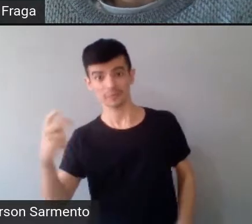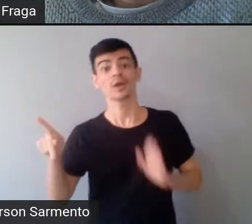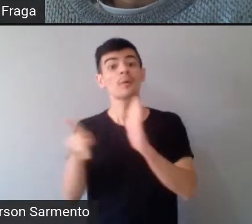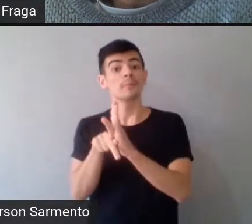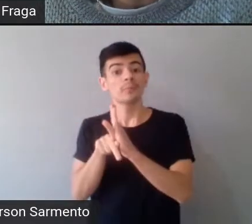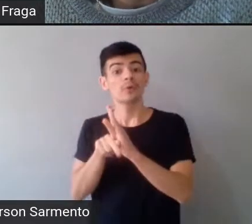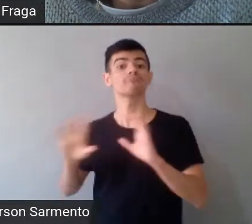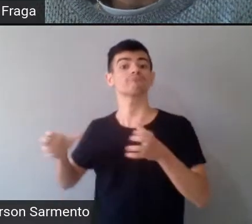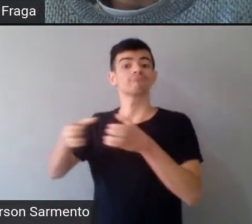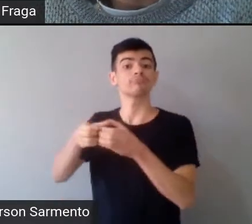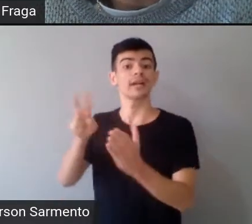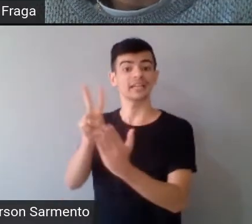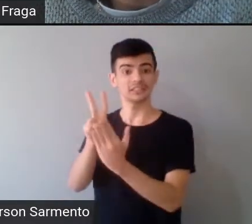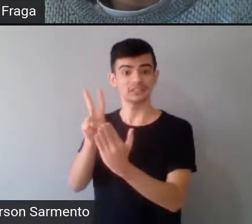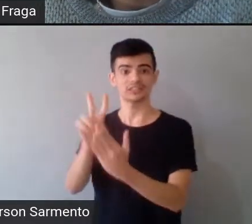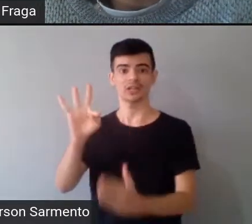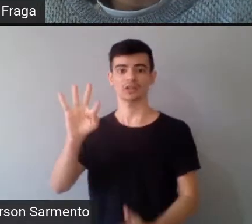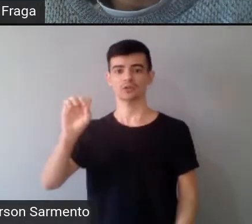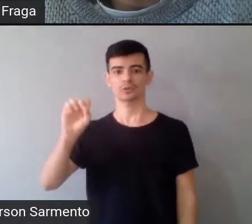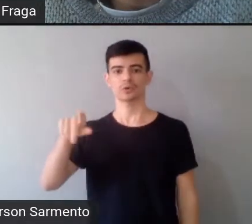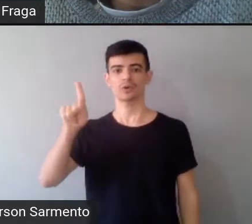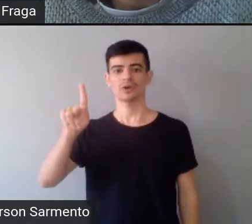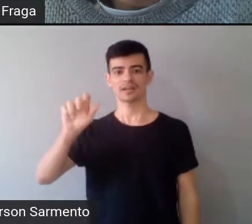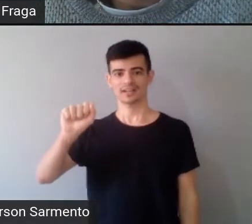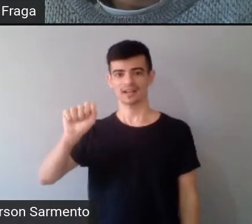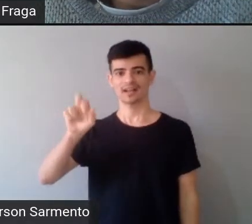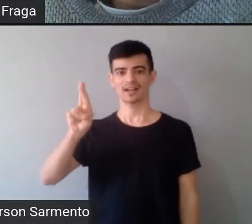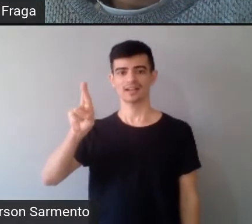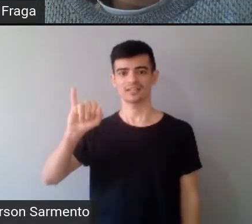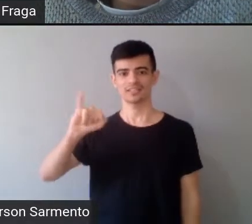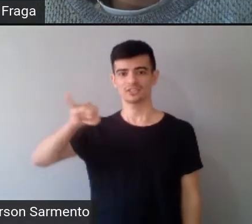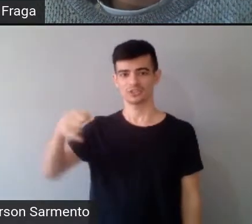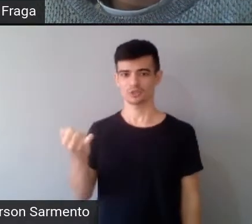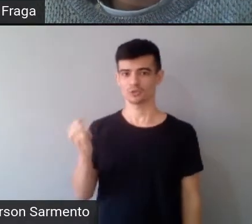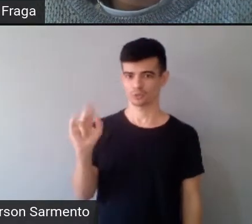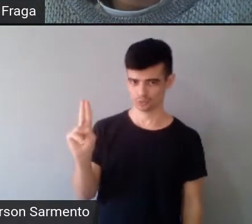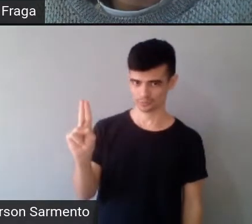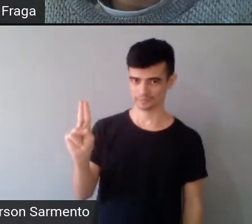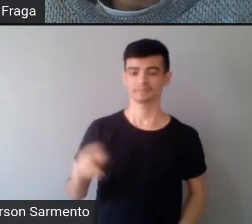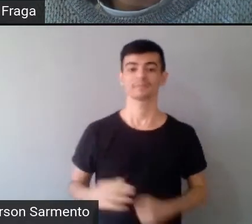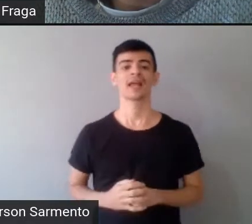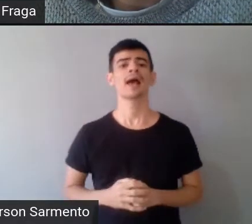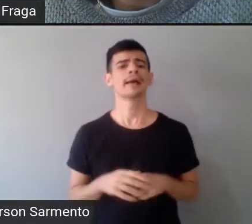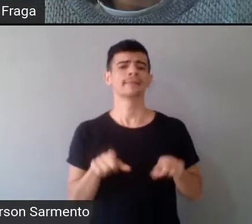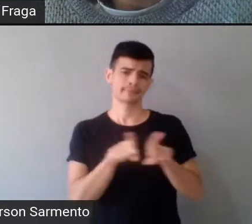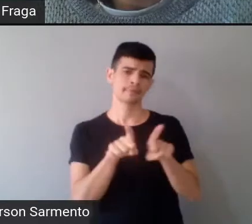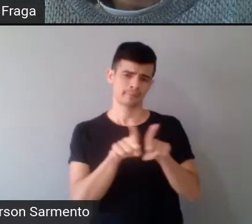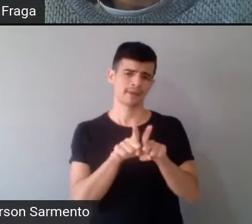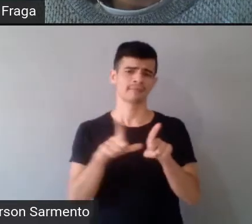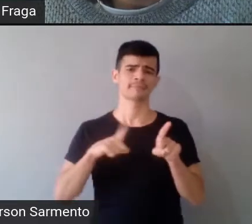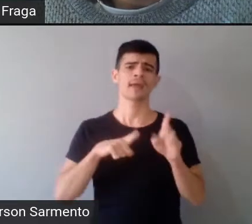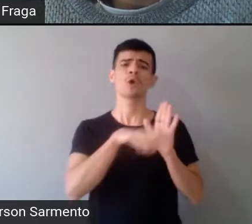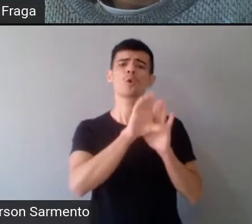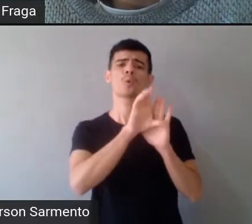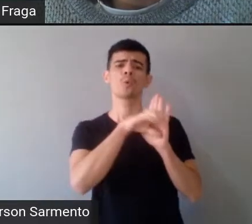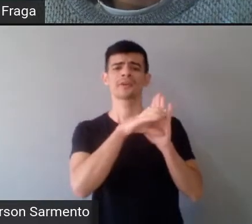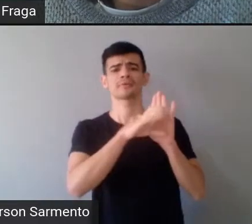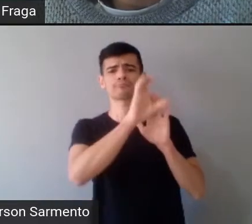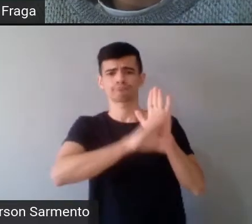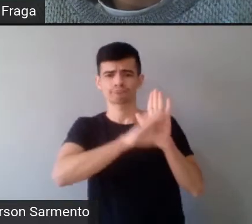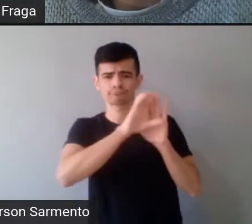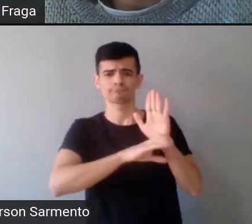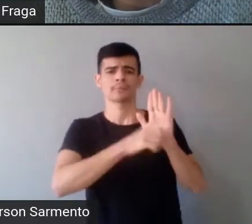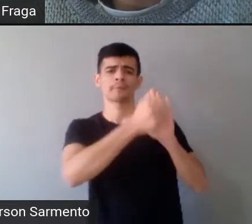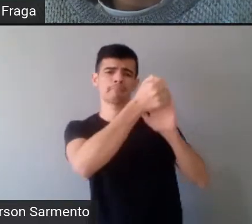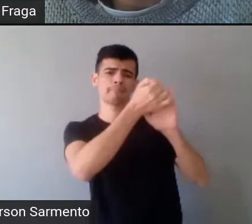É claro, gente, que tanto o Felipe quanto a professora Letícia, eles têm um currículo enorme, mas eu vou fazer uma apresentação